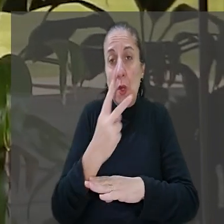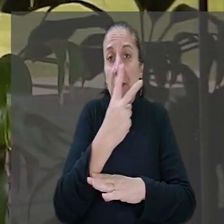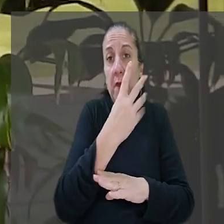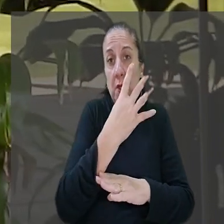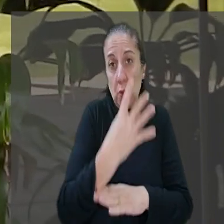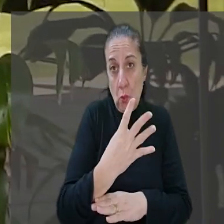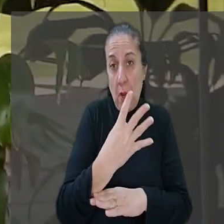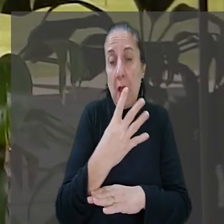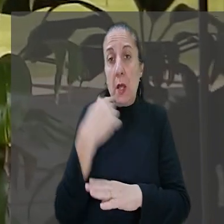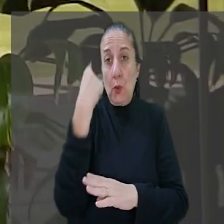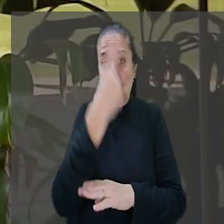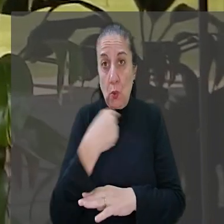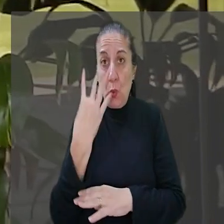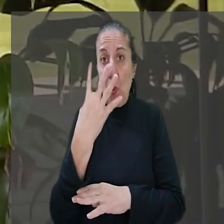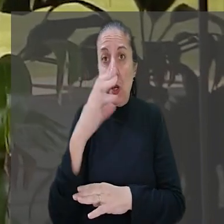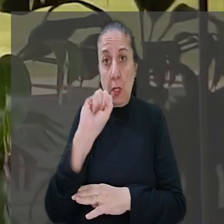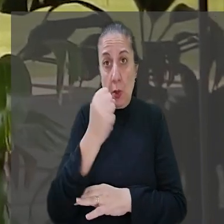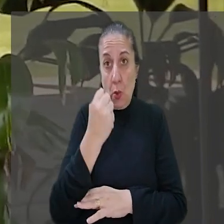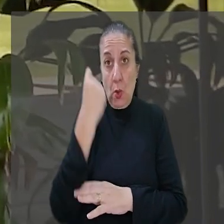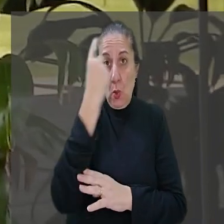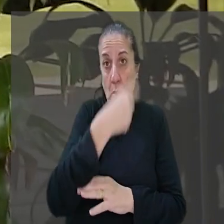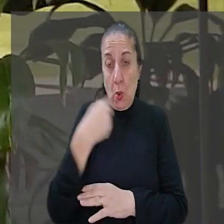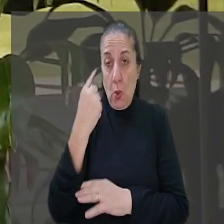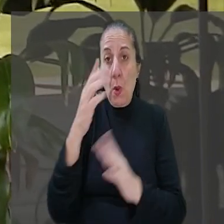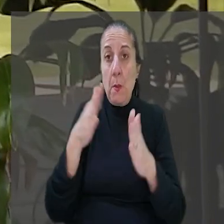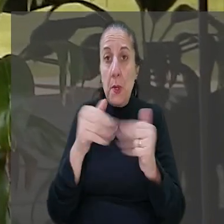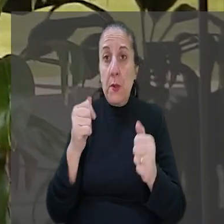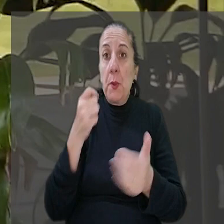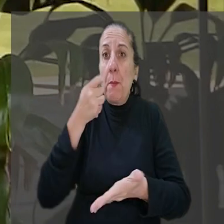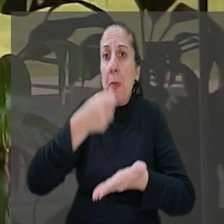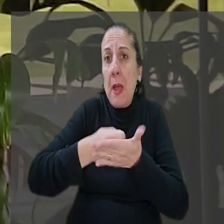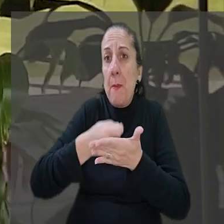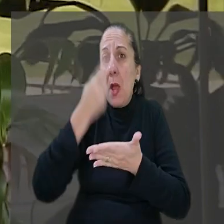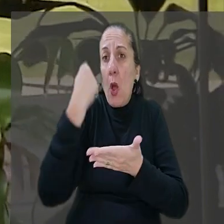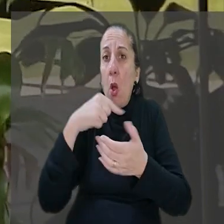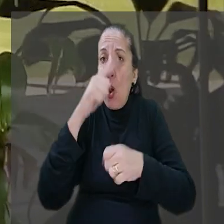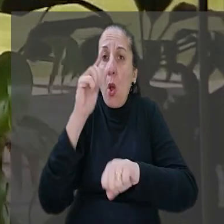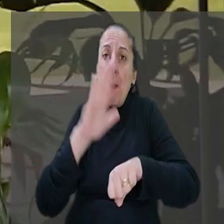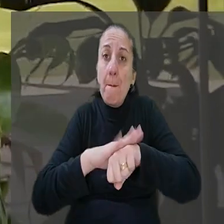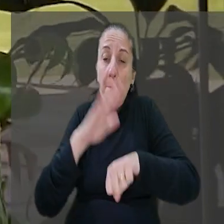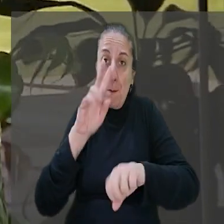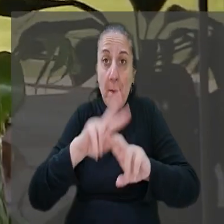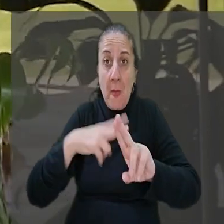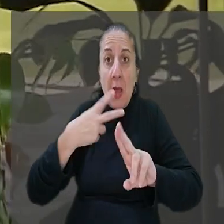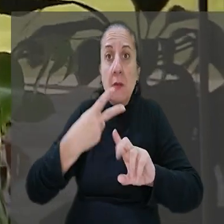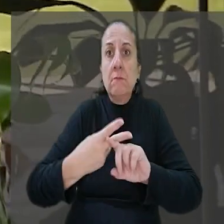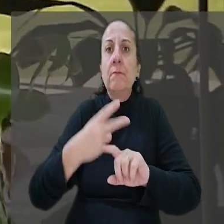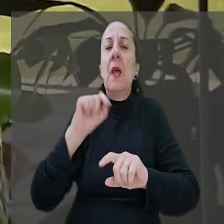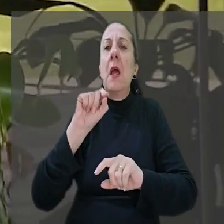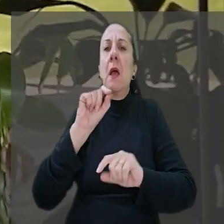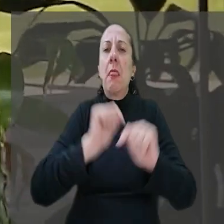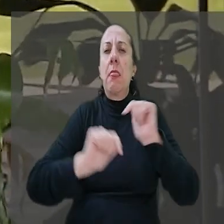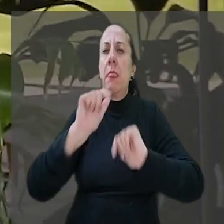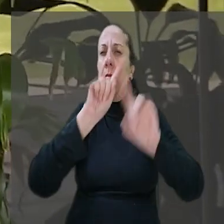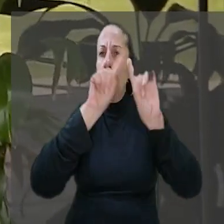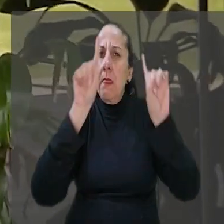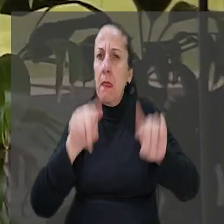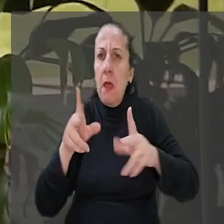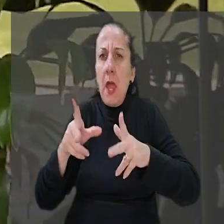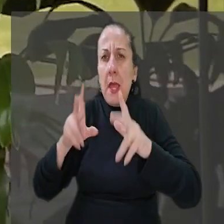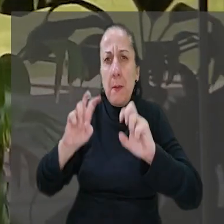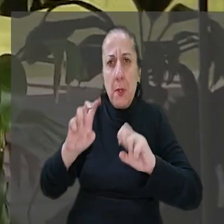em turnos de 24 e 48 horas e por isso pediram o pagamento de horas extras. Em defesa, o empregador alegou que as